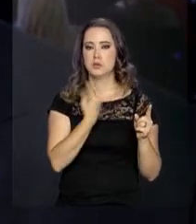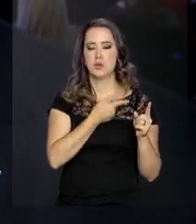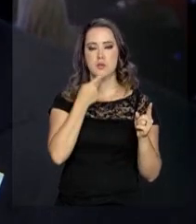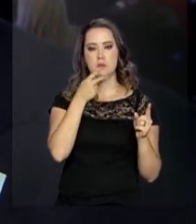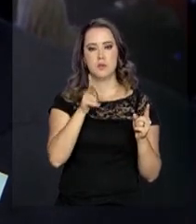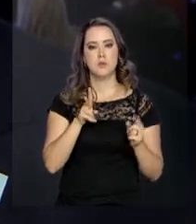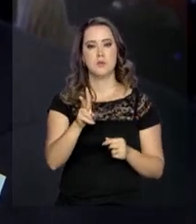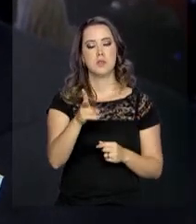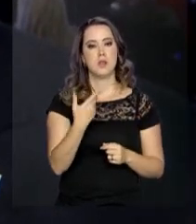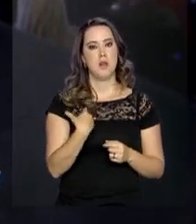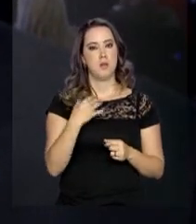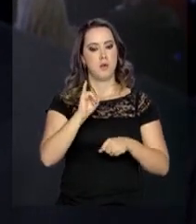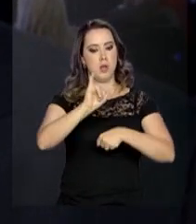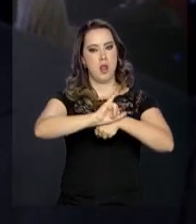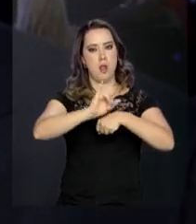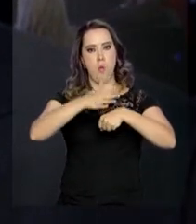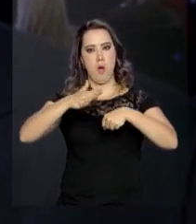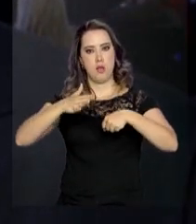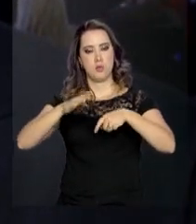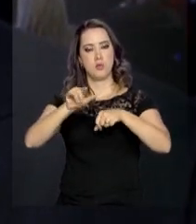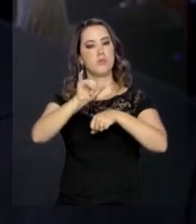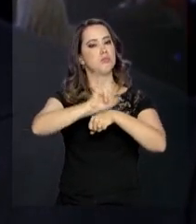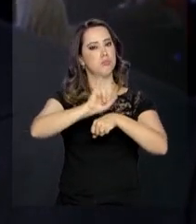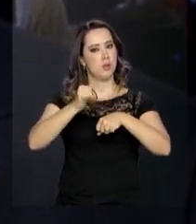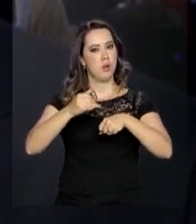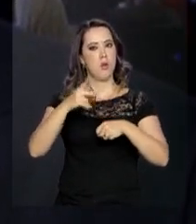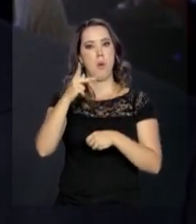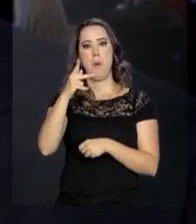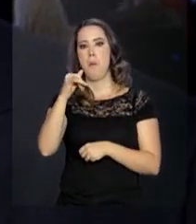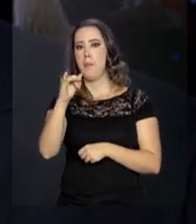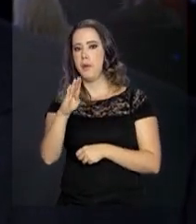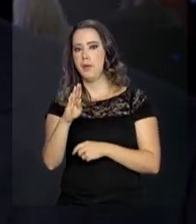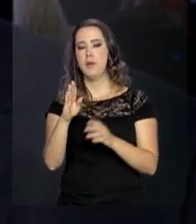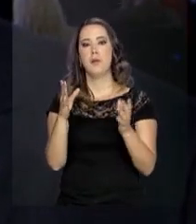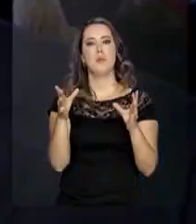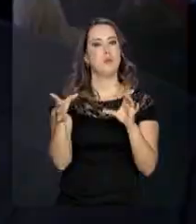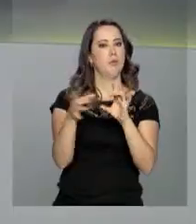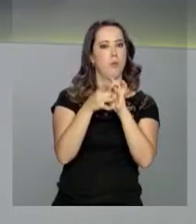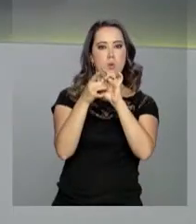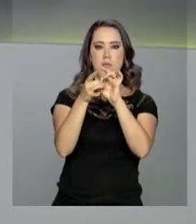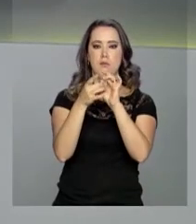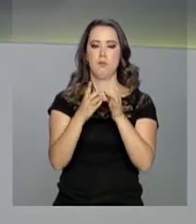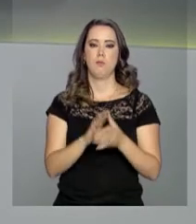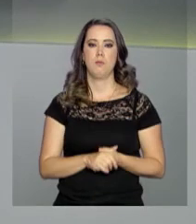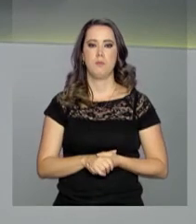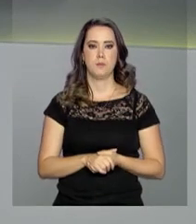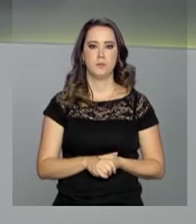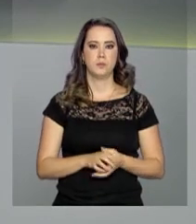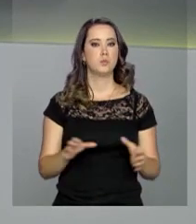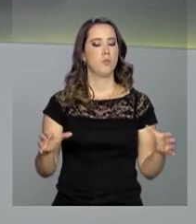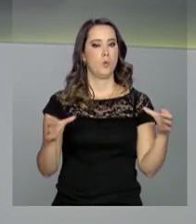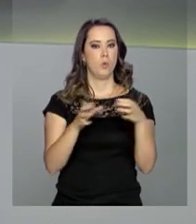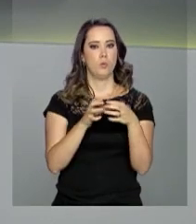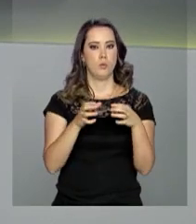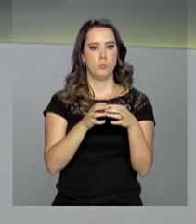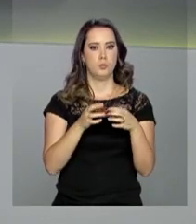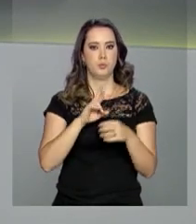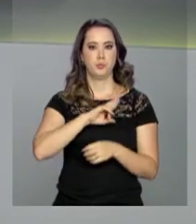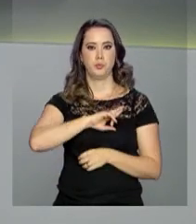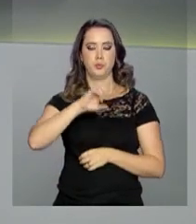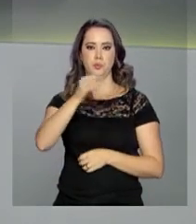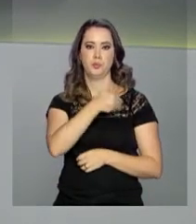consumo de aço, desenvolvimento econômico, PIB, são indissociáveis. Uma equipe formada por